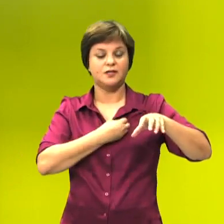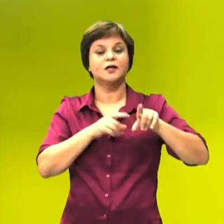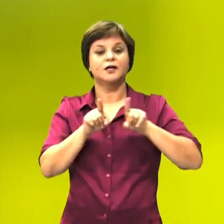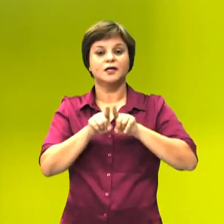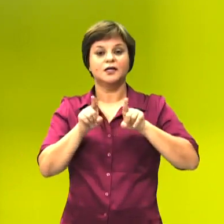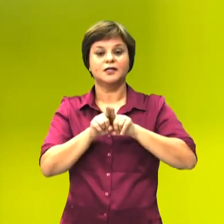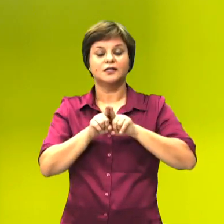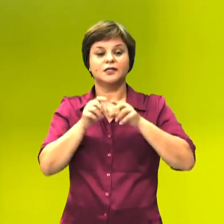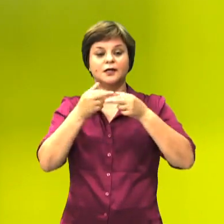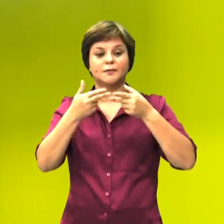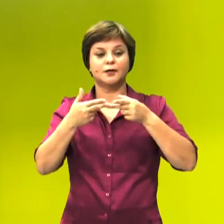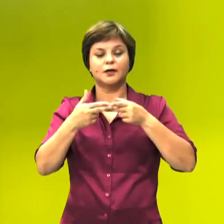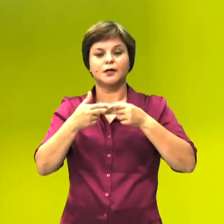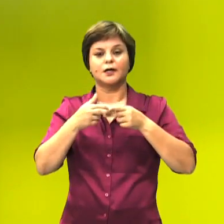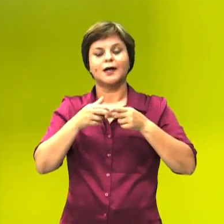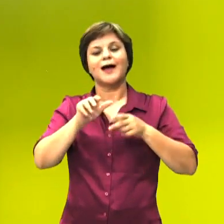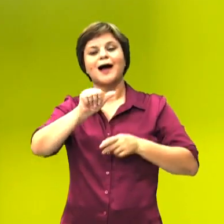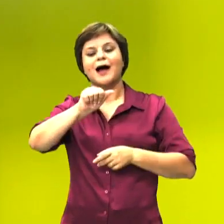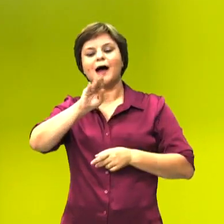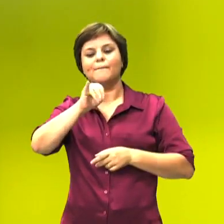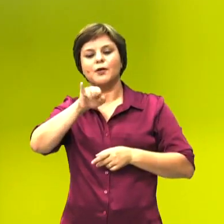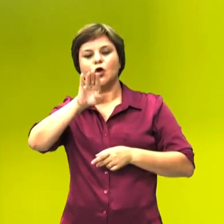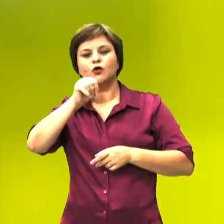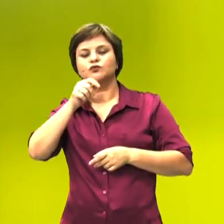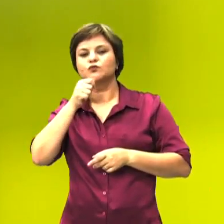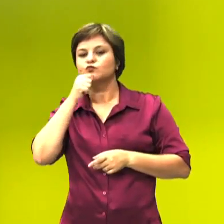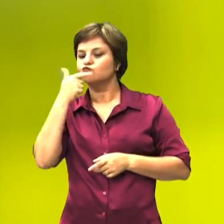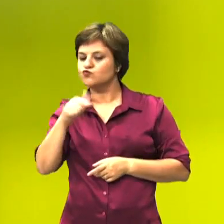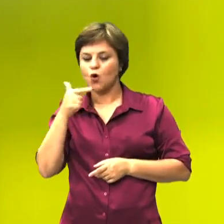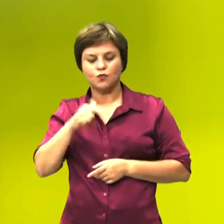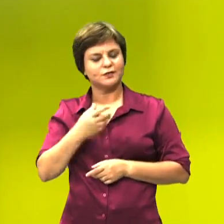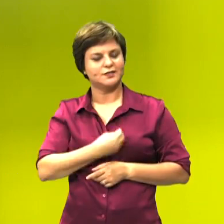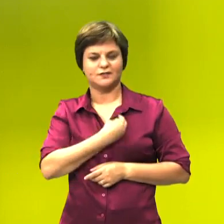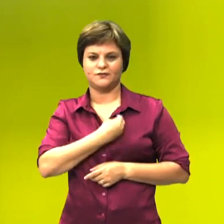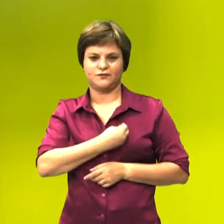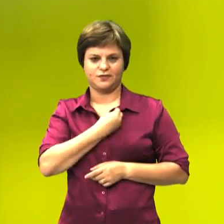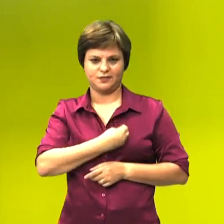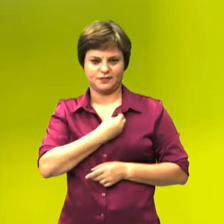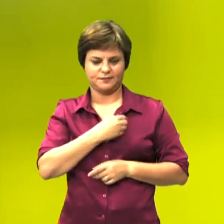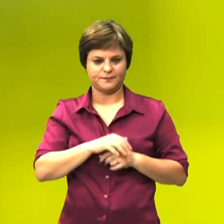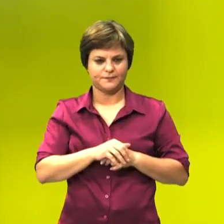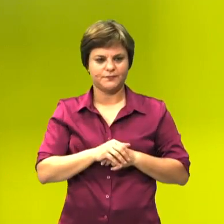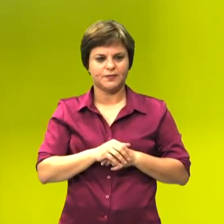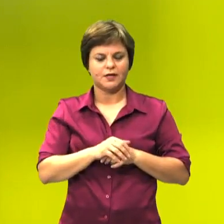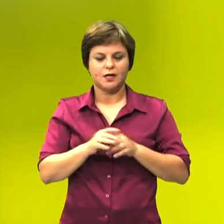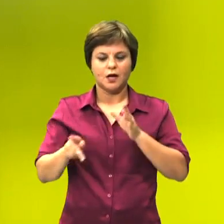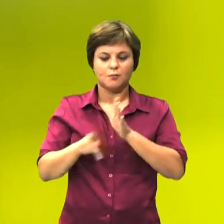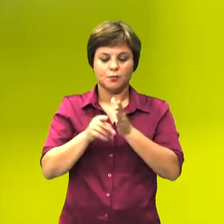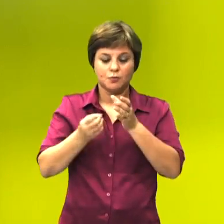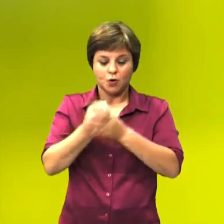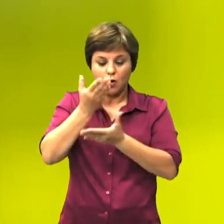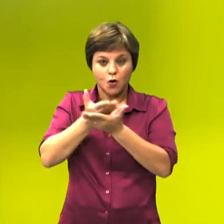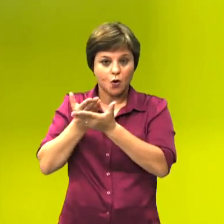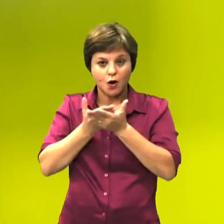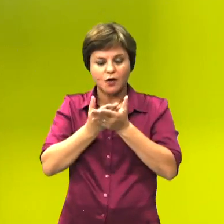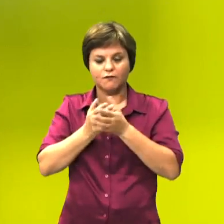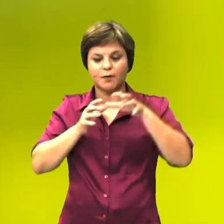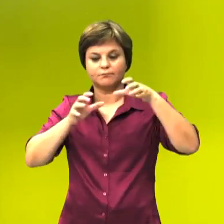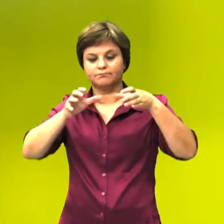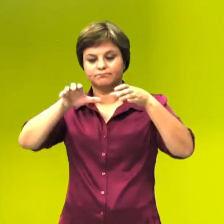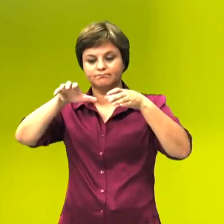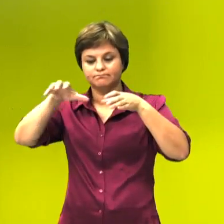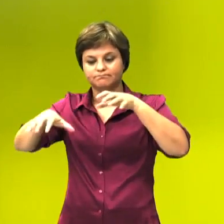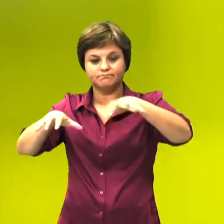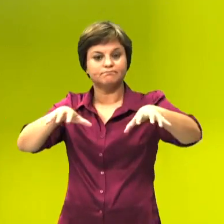fatores abióticos, que são os fatores que não têm vida. De ecossistema, vou para biomas,